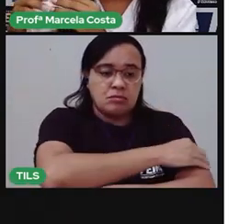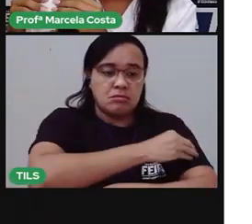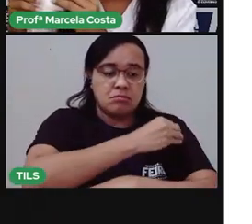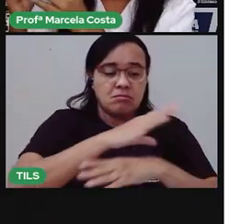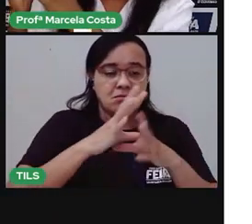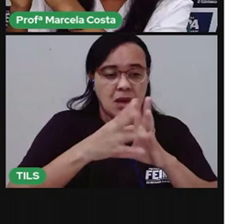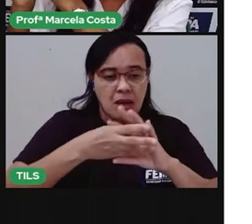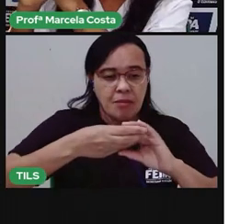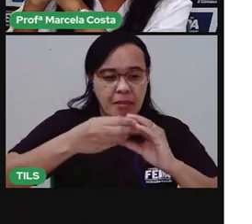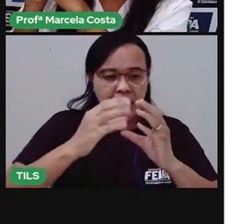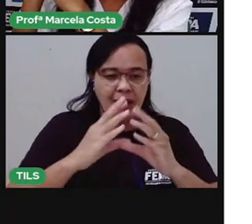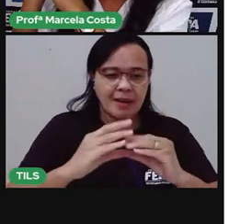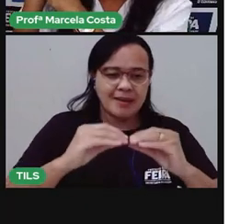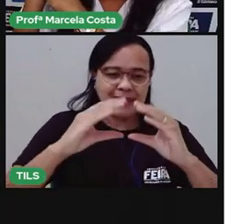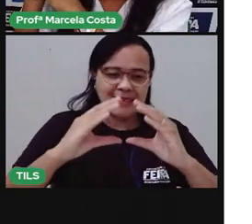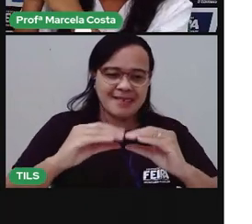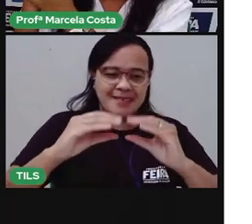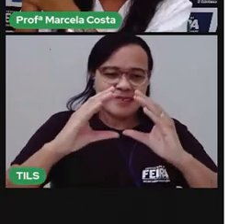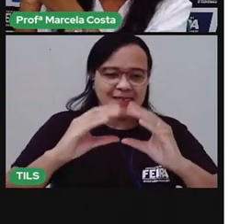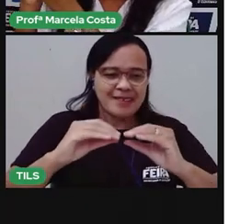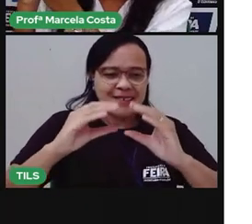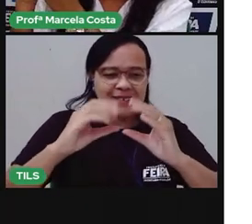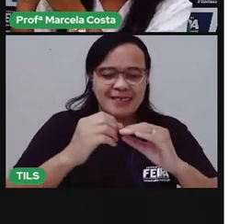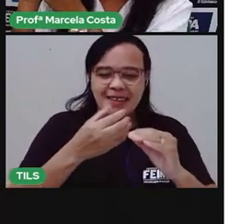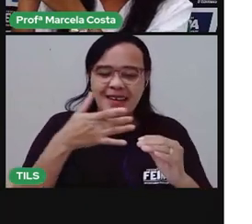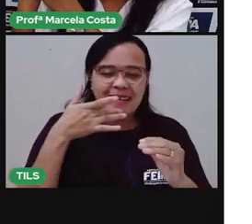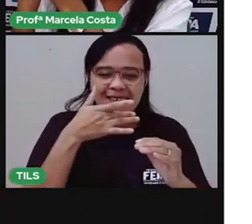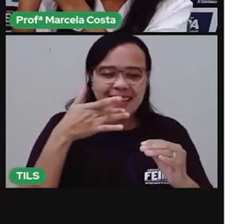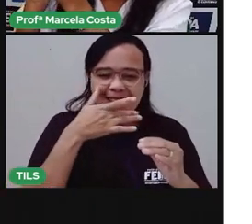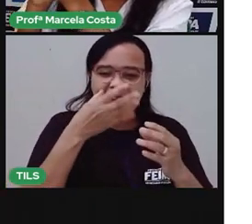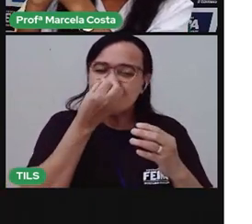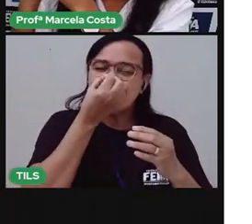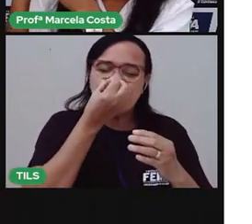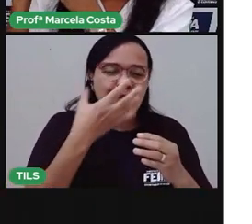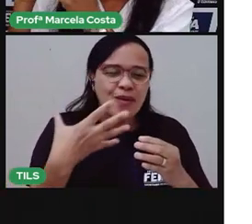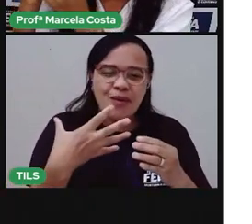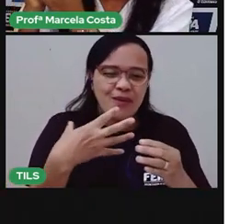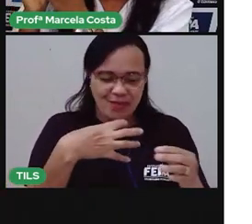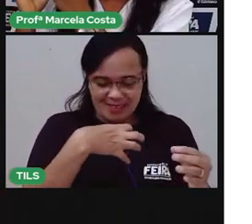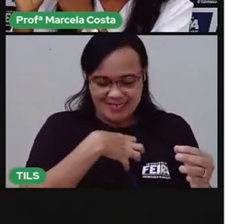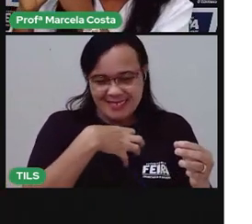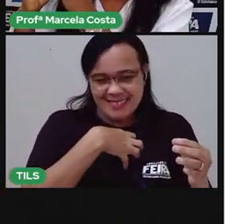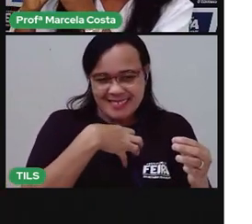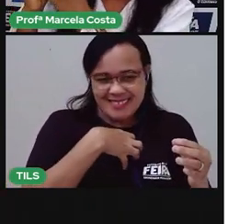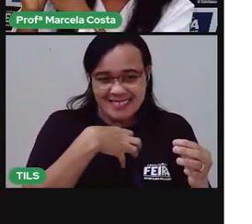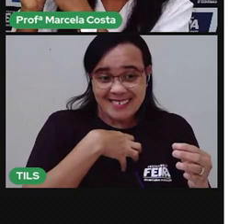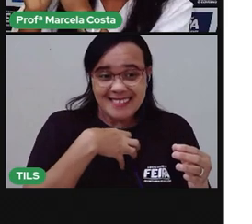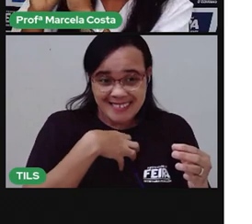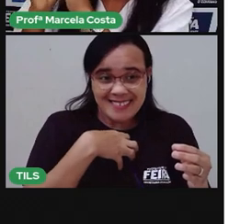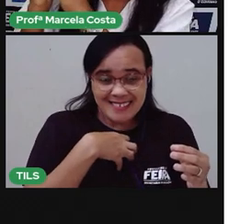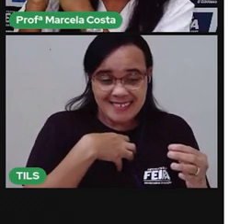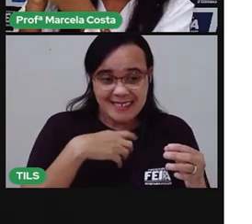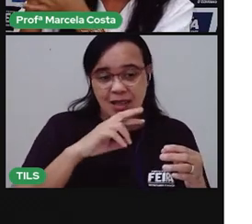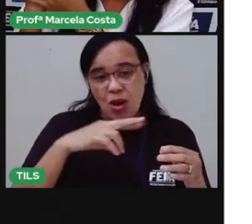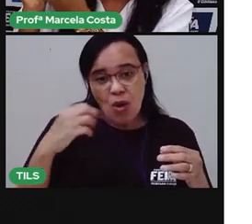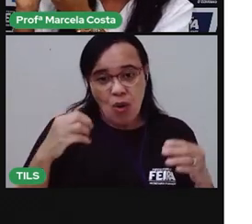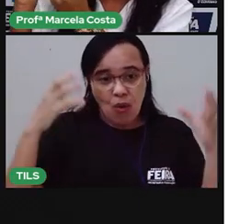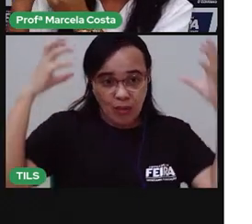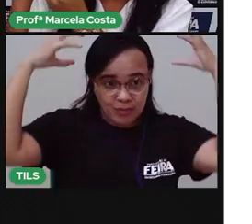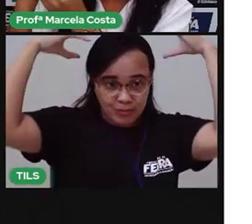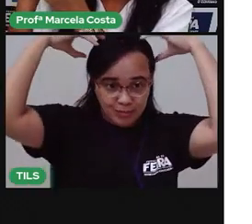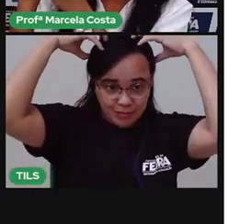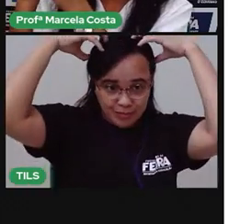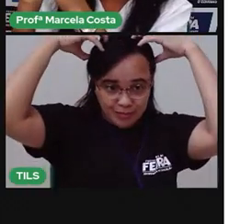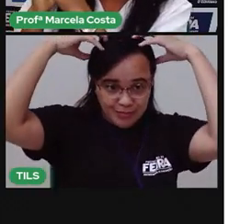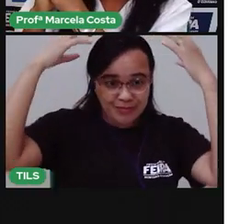algodão, né? Vá passando a mão aí. Para você sentir. Se você não tiver urso de pelúcia. Se tiver um algodão. Pega o algodão